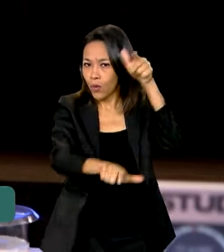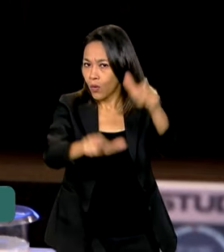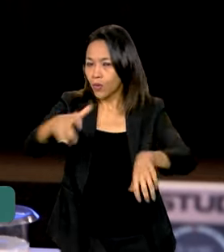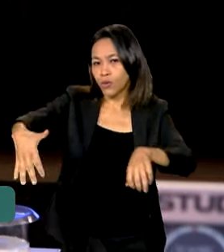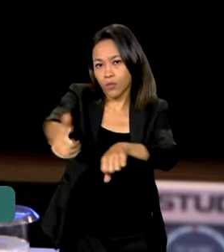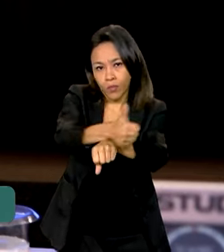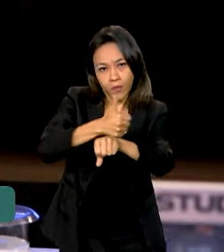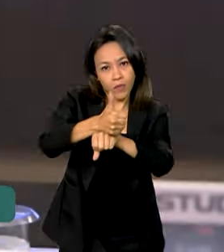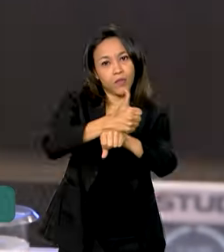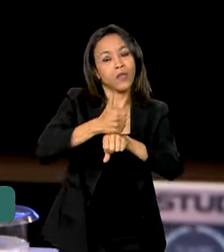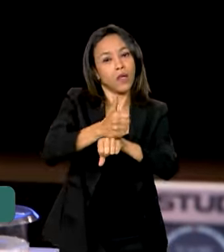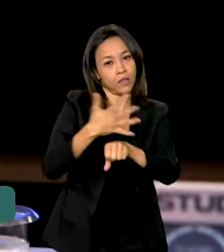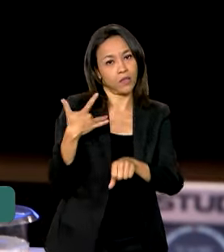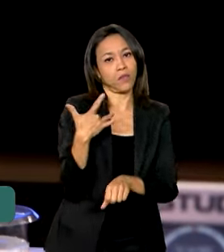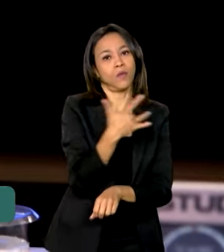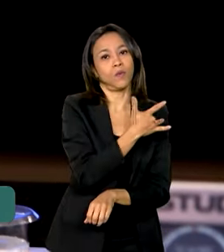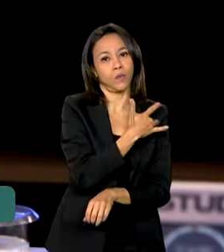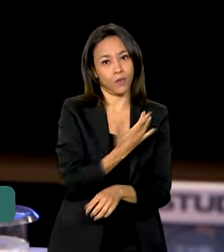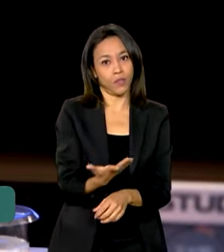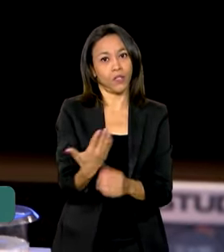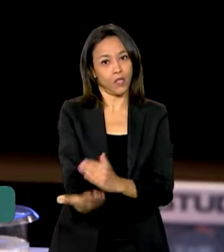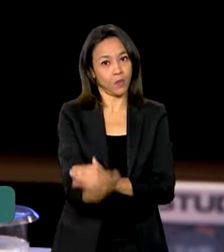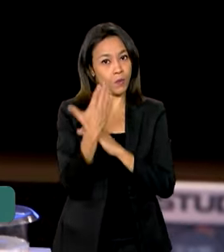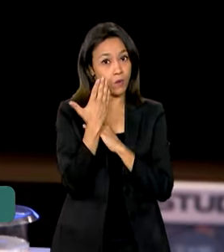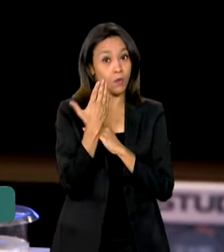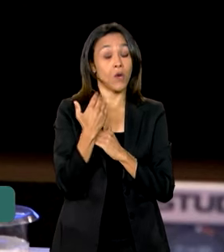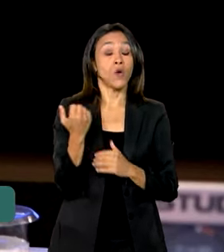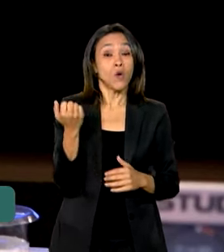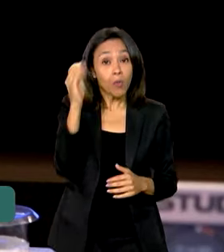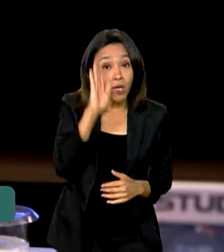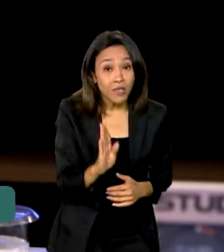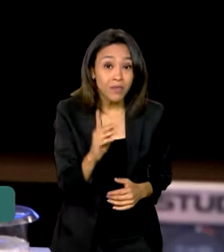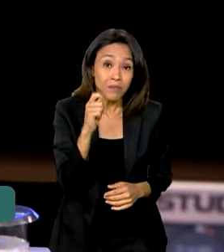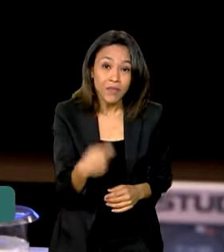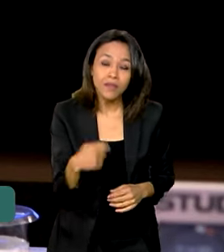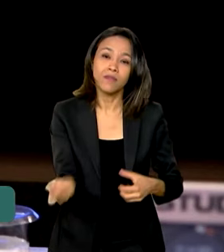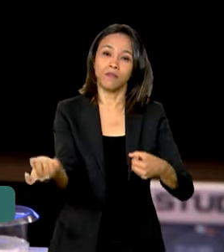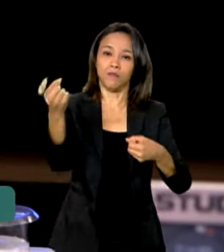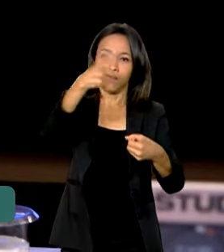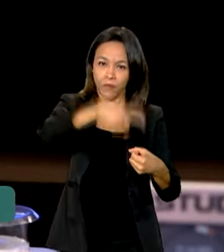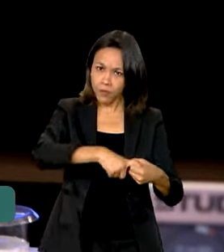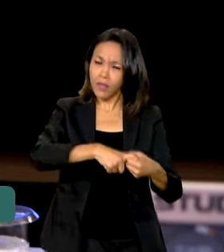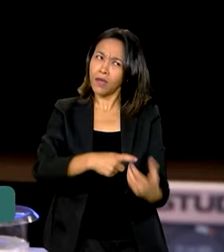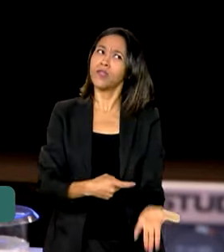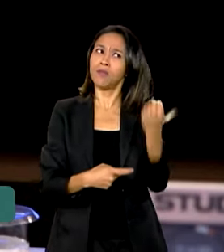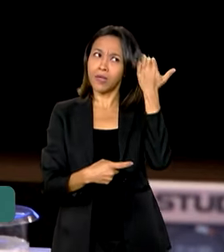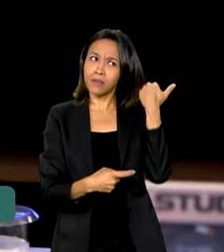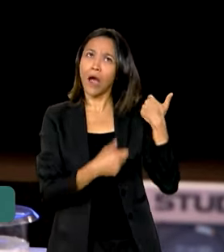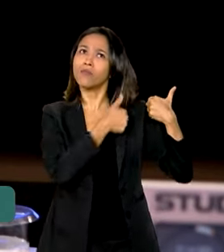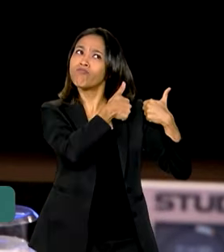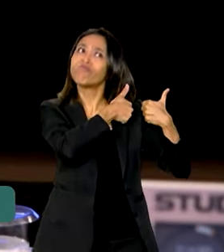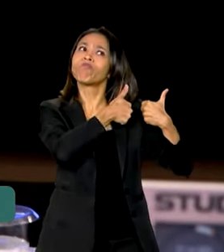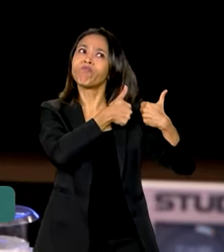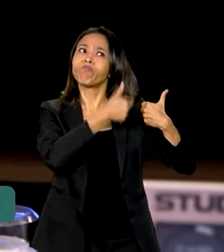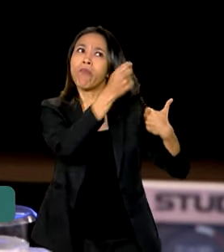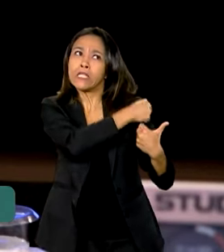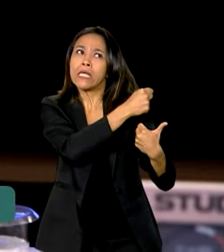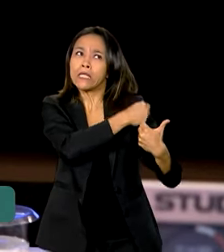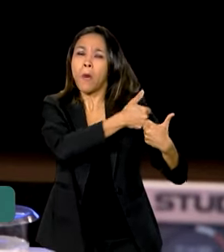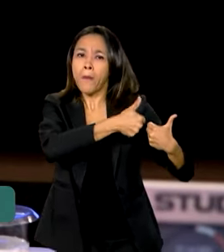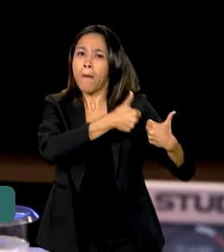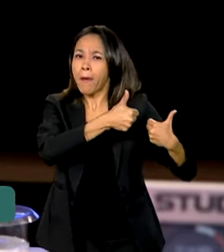Sistema Único de Saúde. O Brasil precisa voltar a ter o que já teve, as coberturas